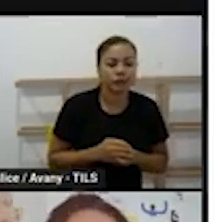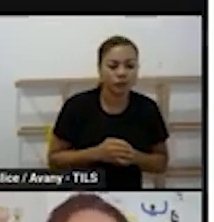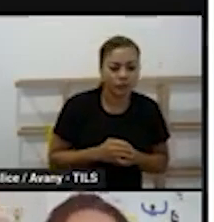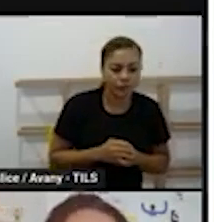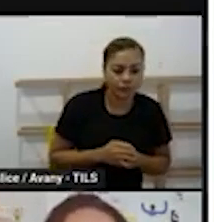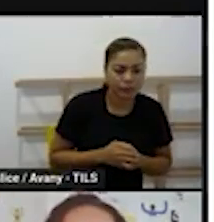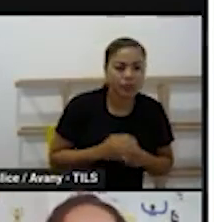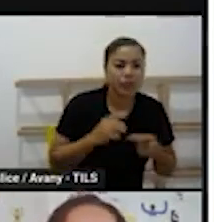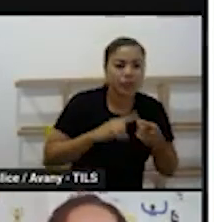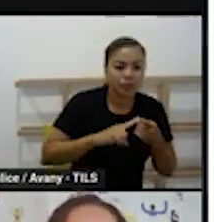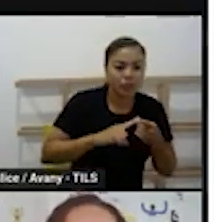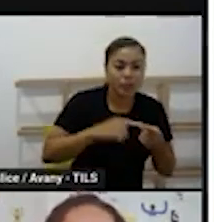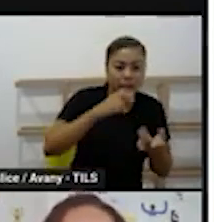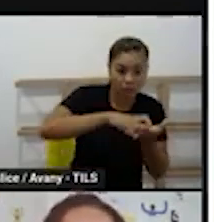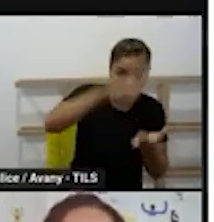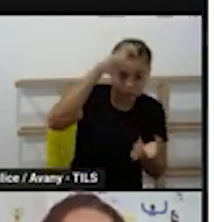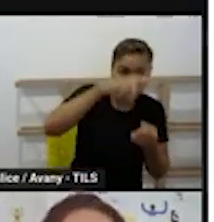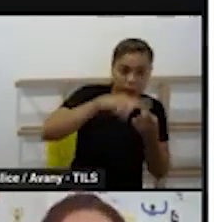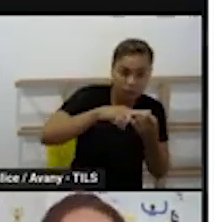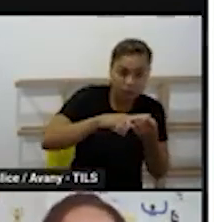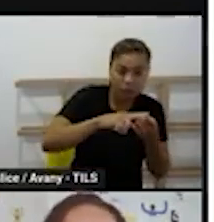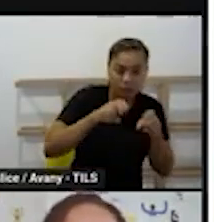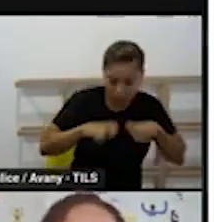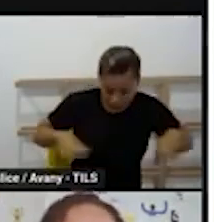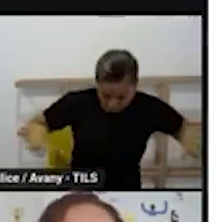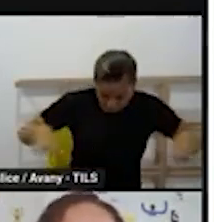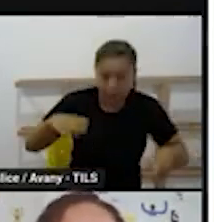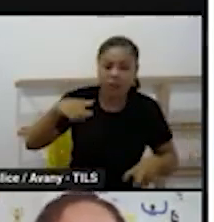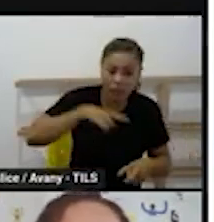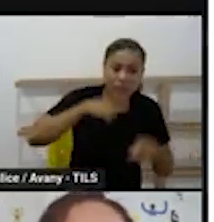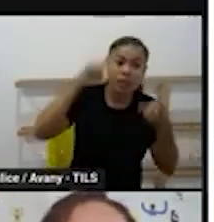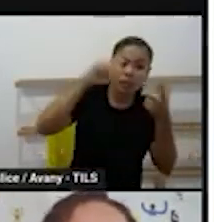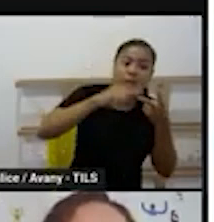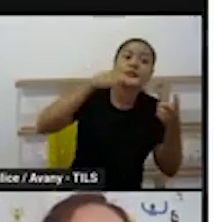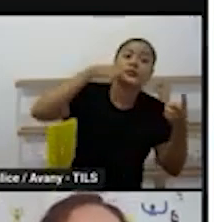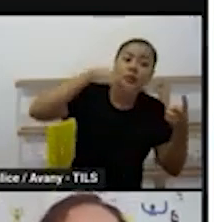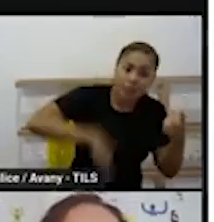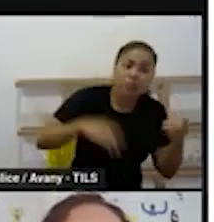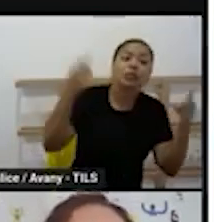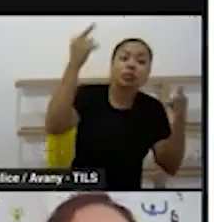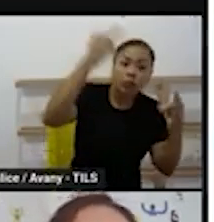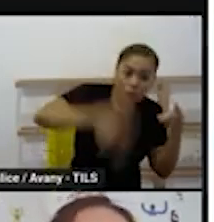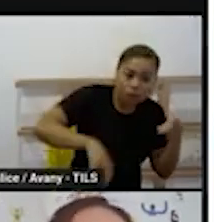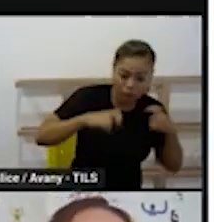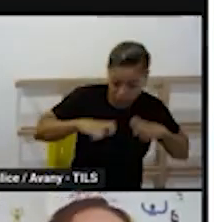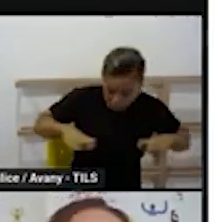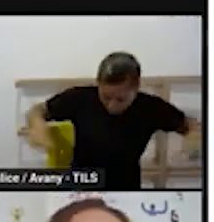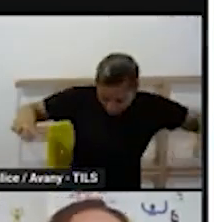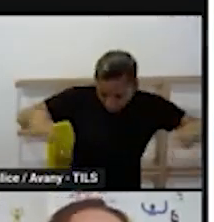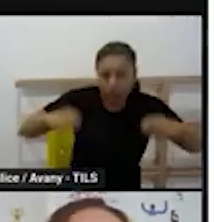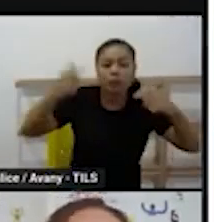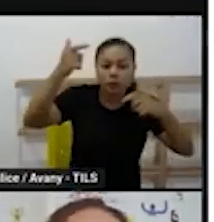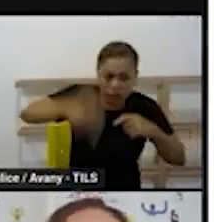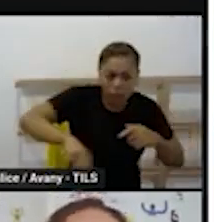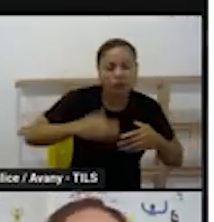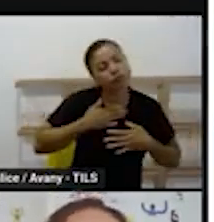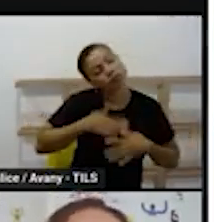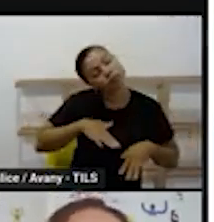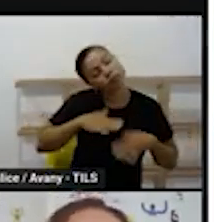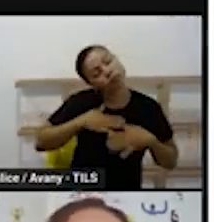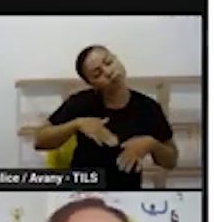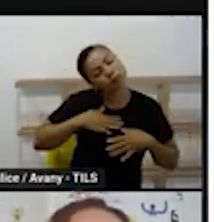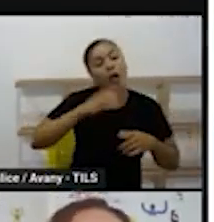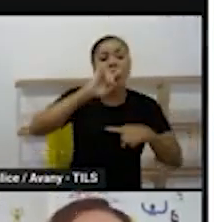roda lá de manhã e à tarde a gente tem uma outra segunda roda depois do descanso aí vem a atividade